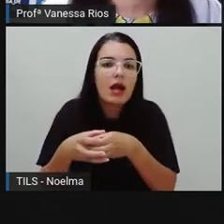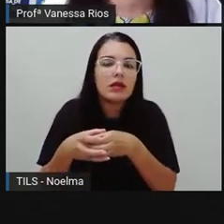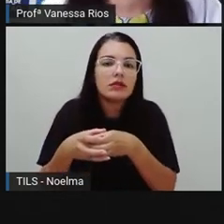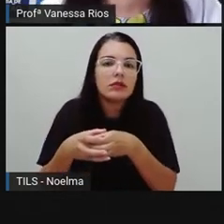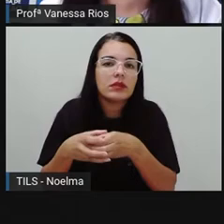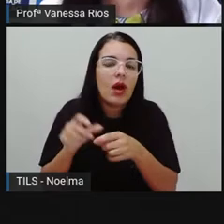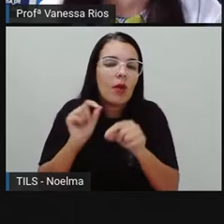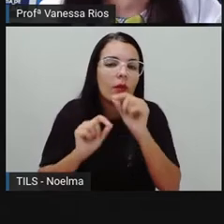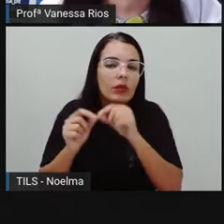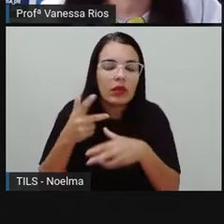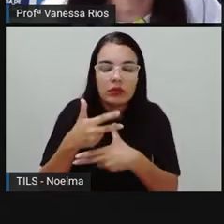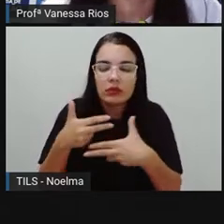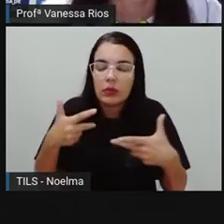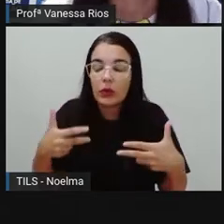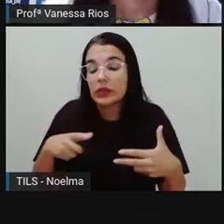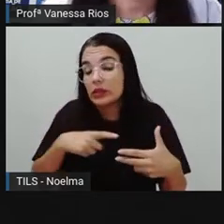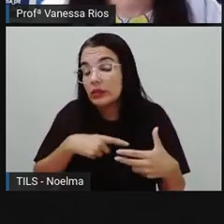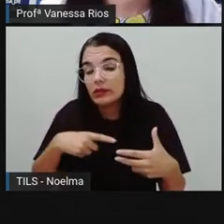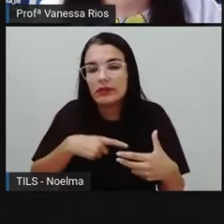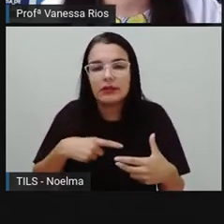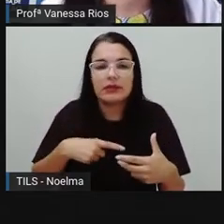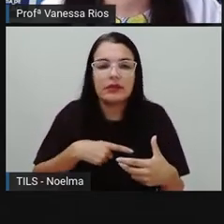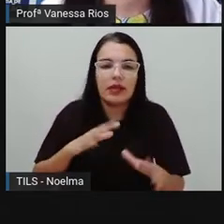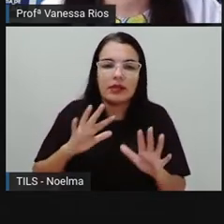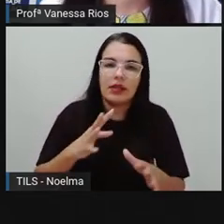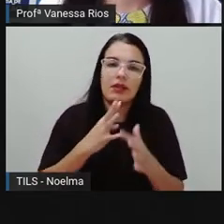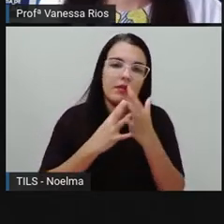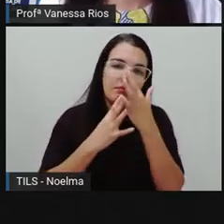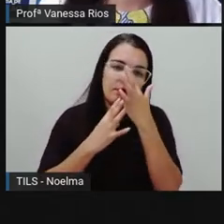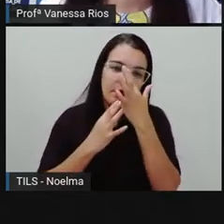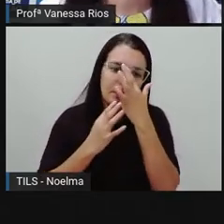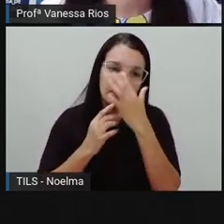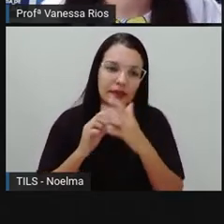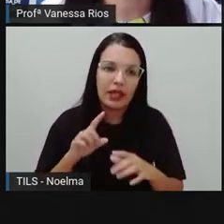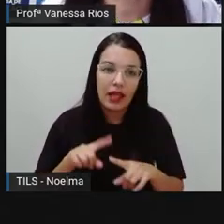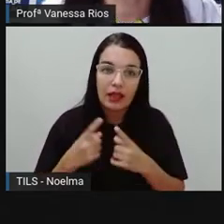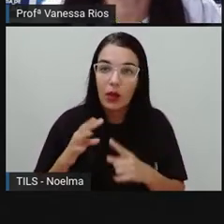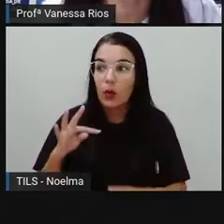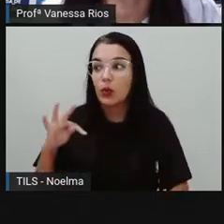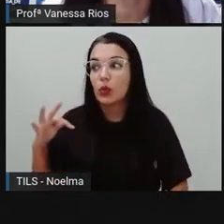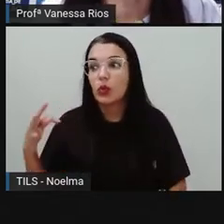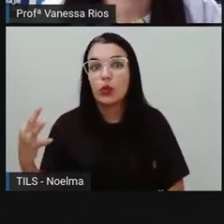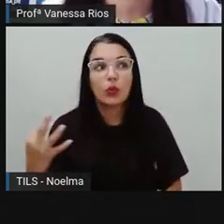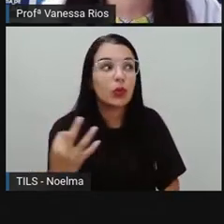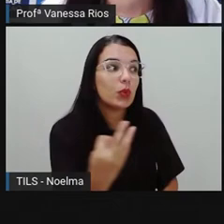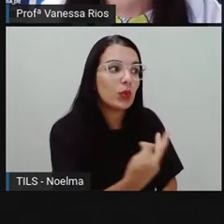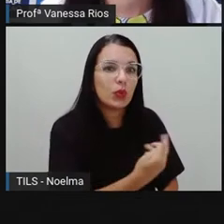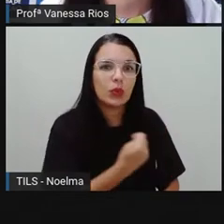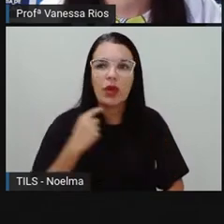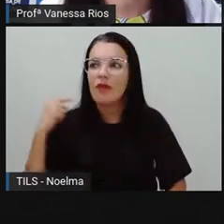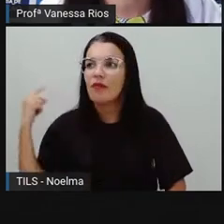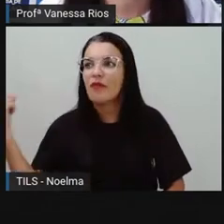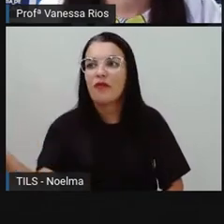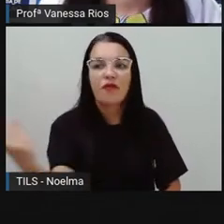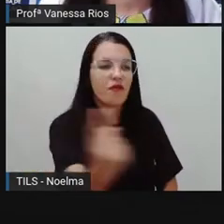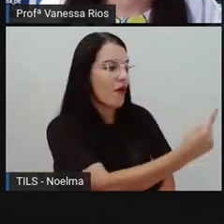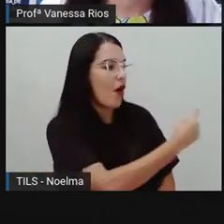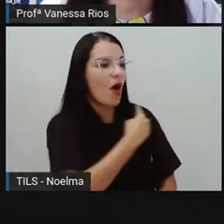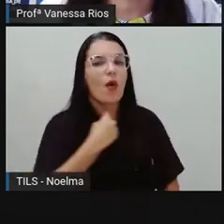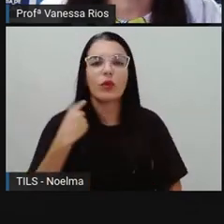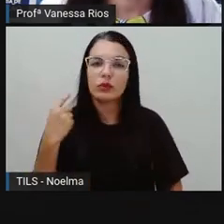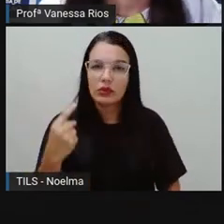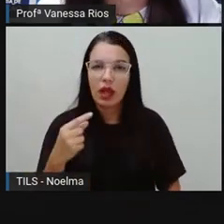os materiais diversos que nós conhecemos. Então, tudo que está à nossa volta é constituído por